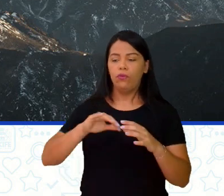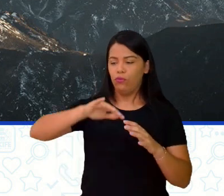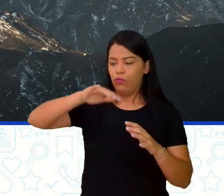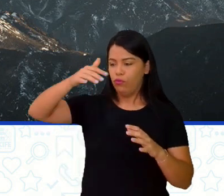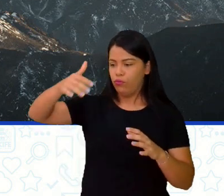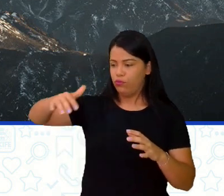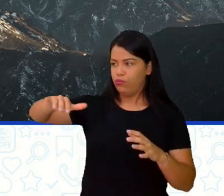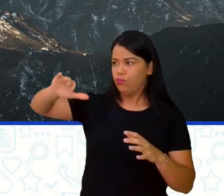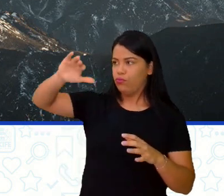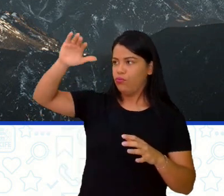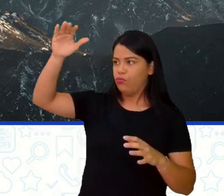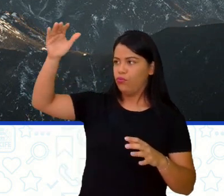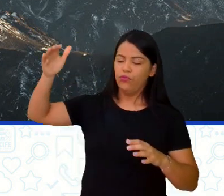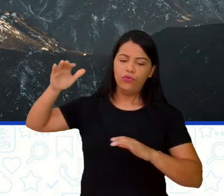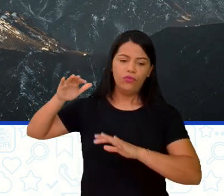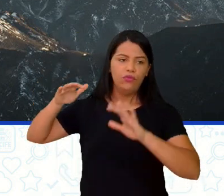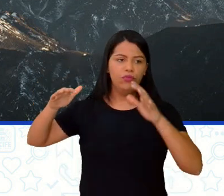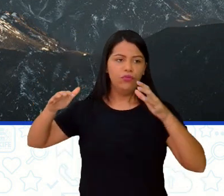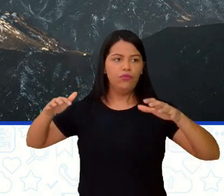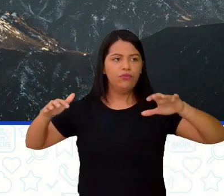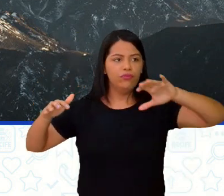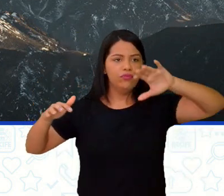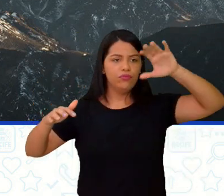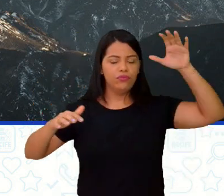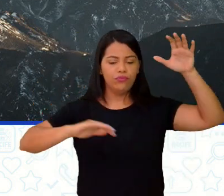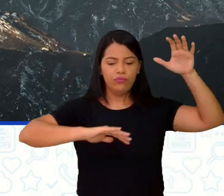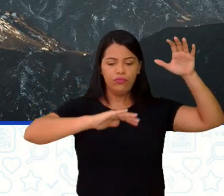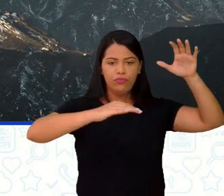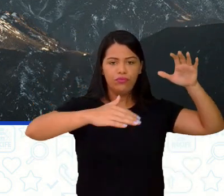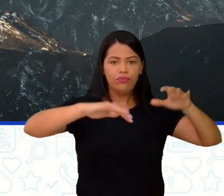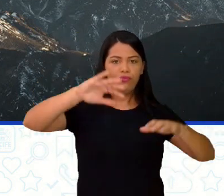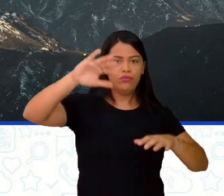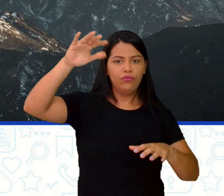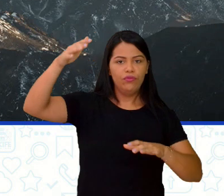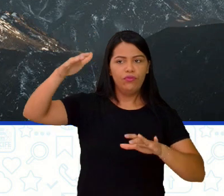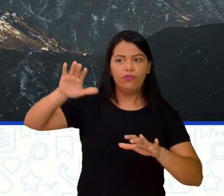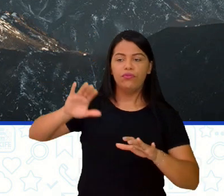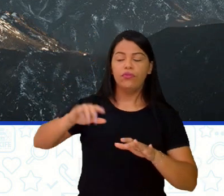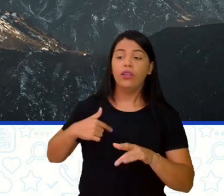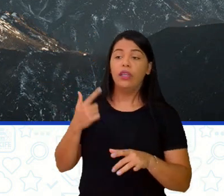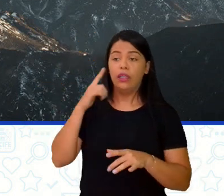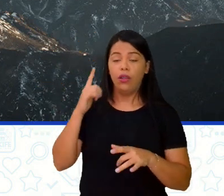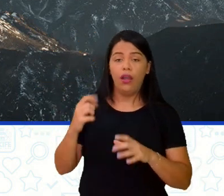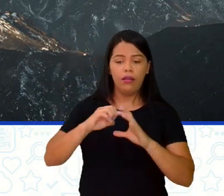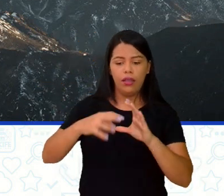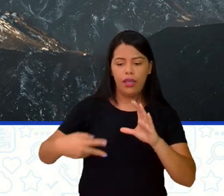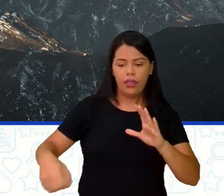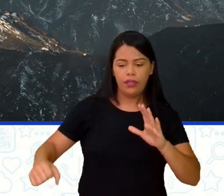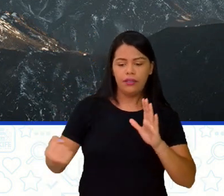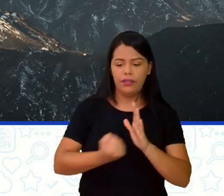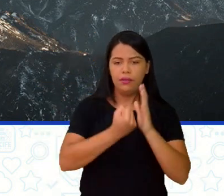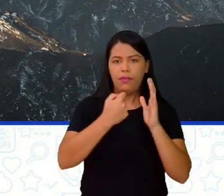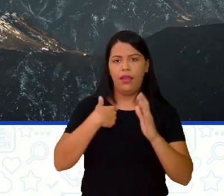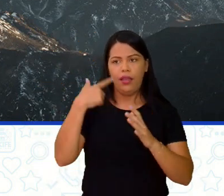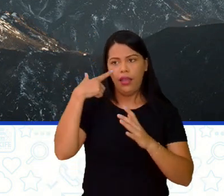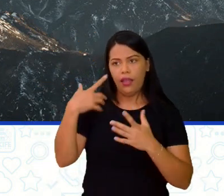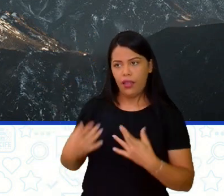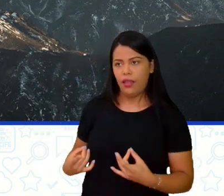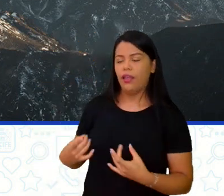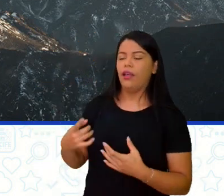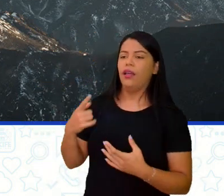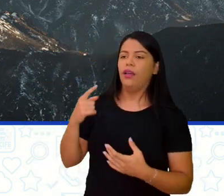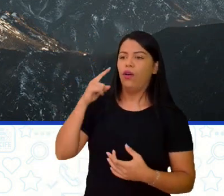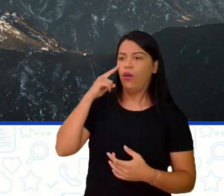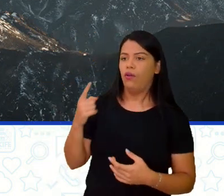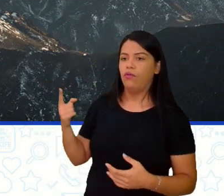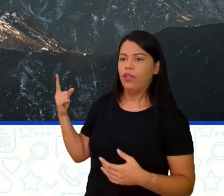Bastante elevado. característica que marca isso, né? Que deixa essa evidência. Você vê ali pequenos rastros branquinhos, né?